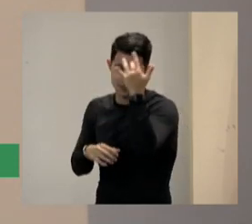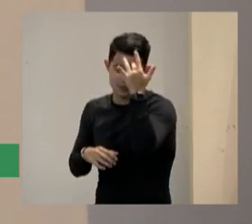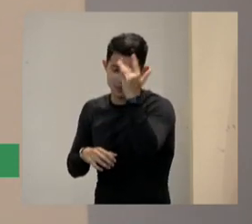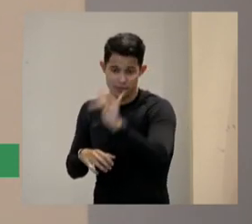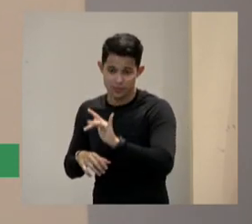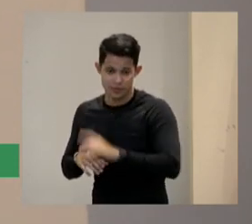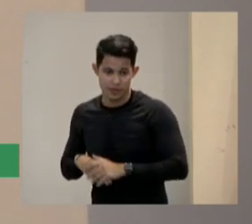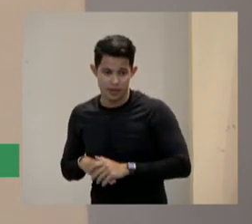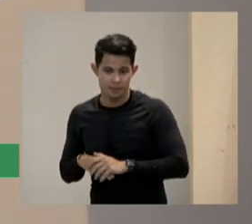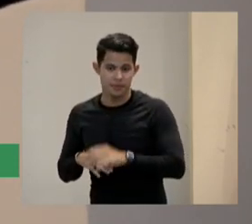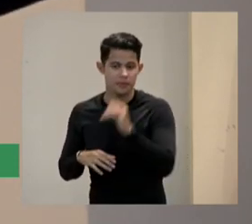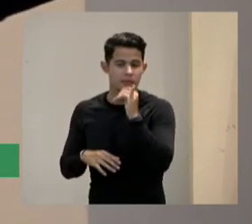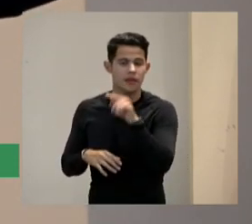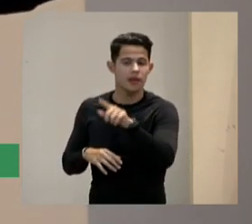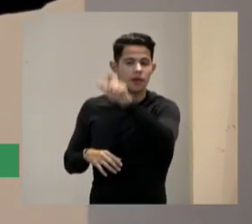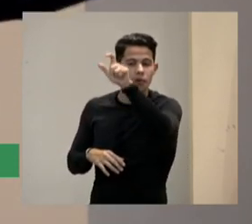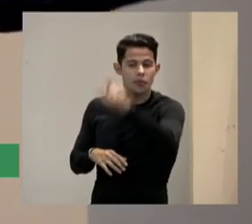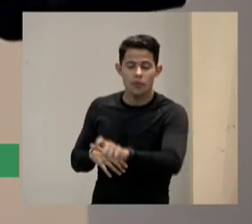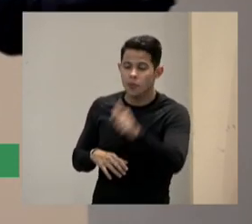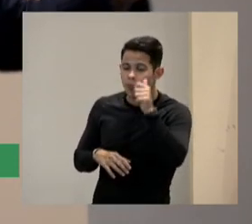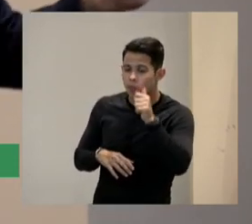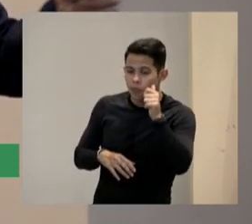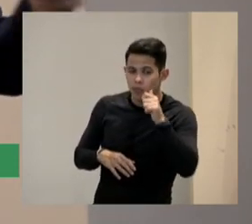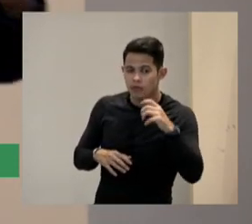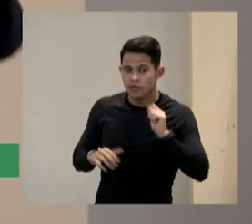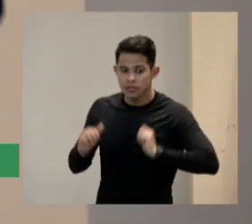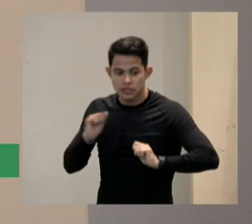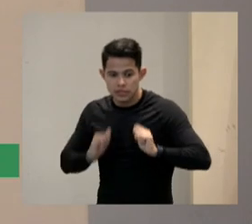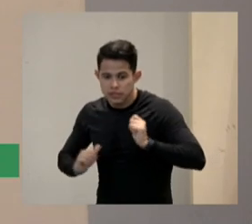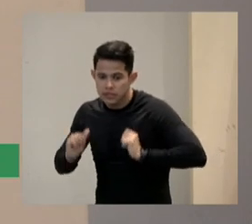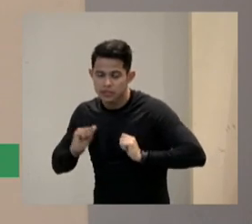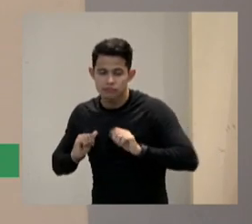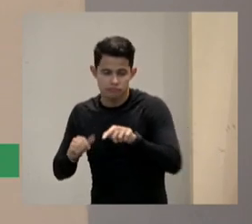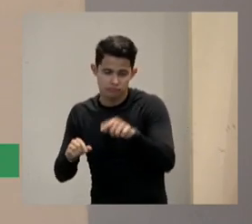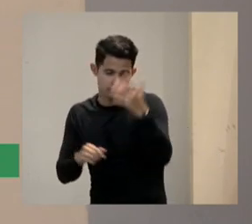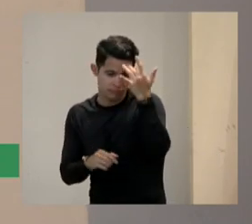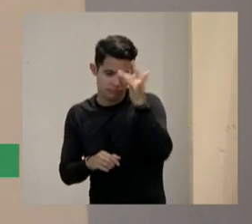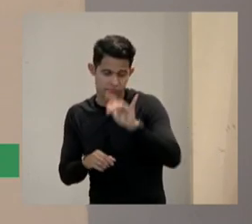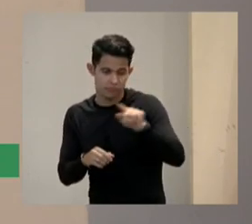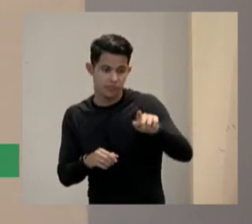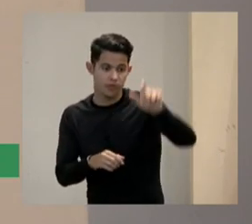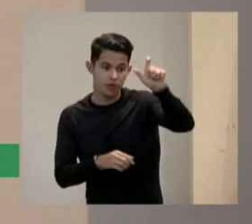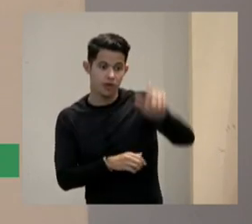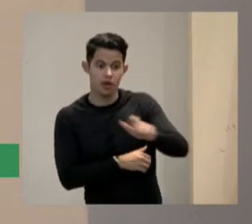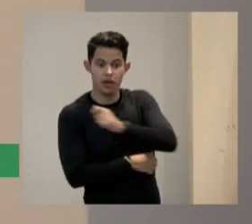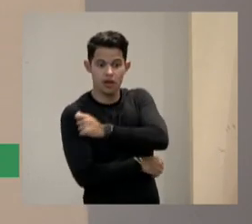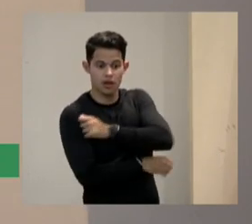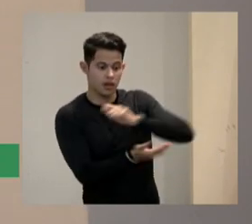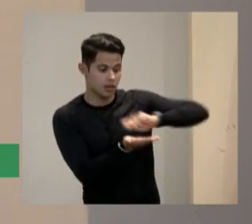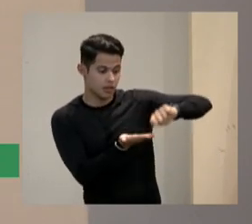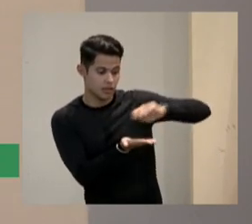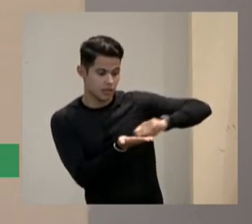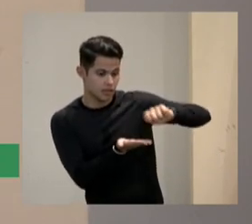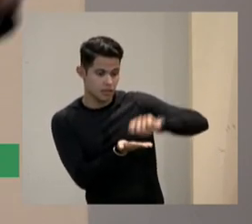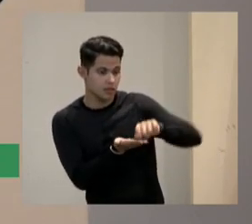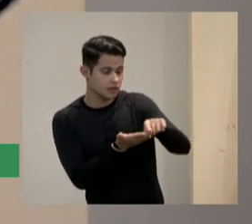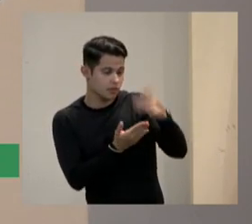aquela menina que se movimenta muito não sei o que tem aquele aluno que escreve não sei o que tem